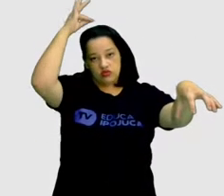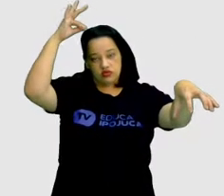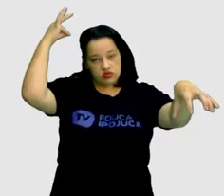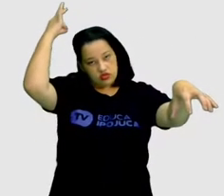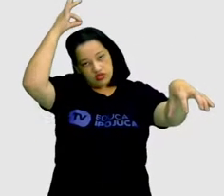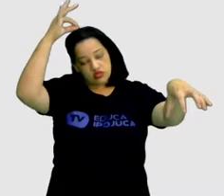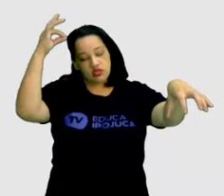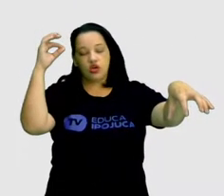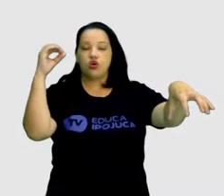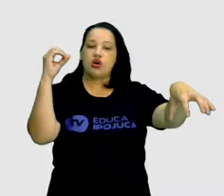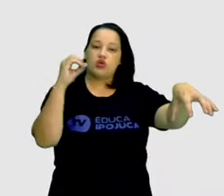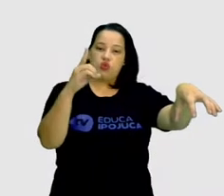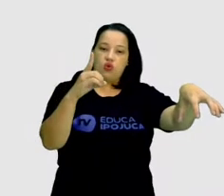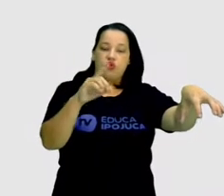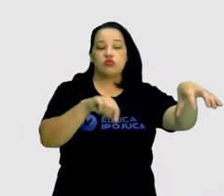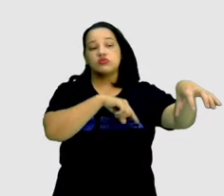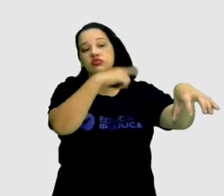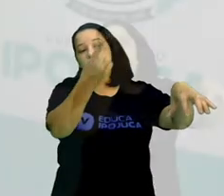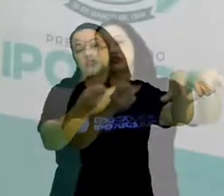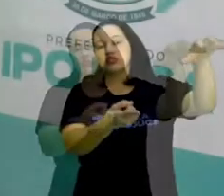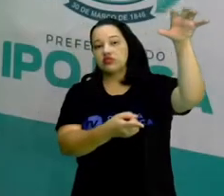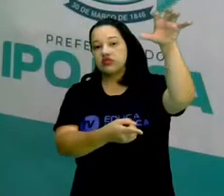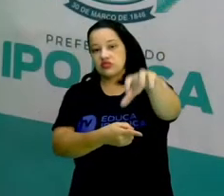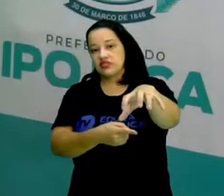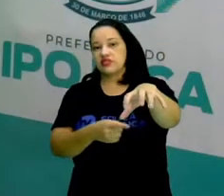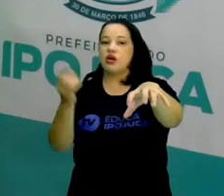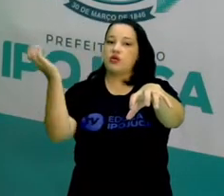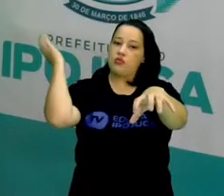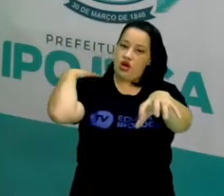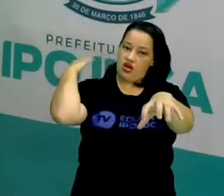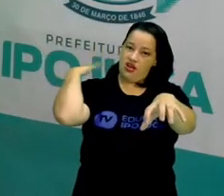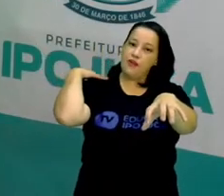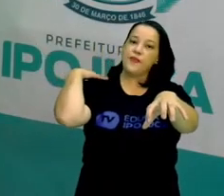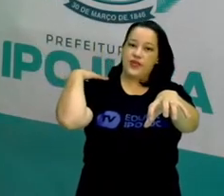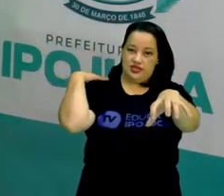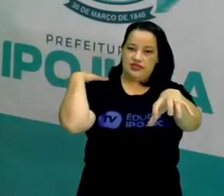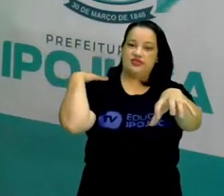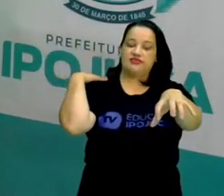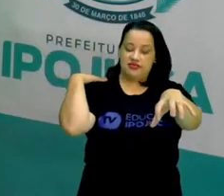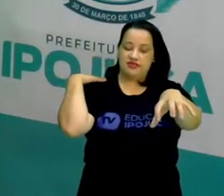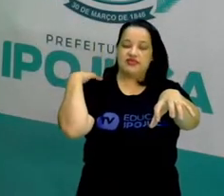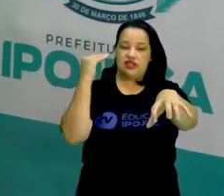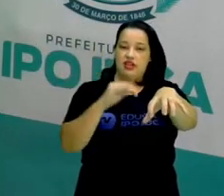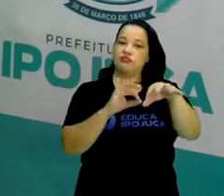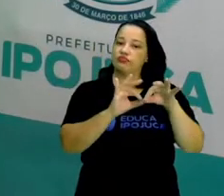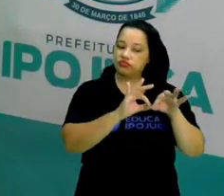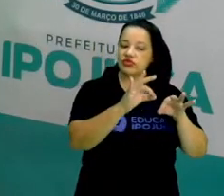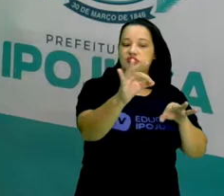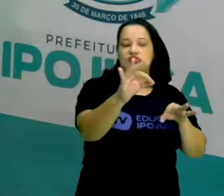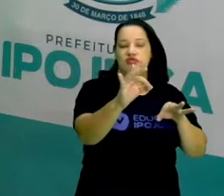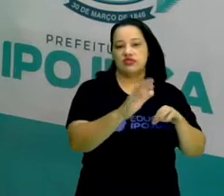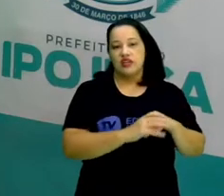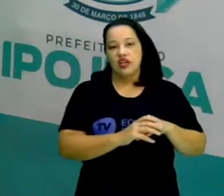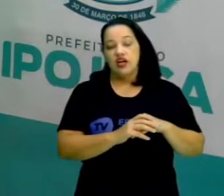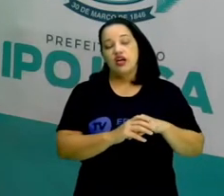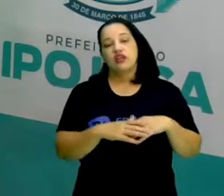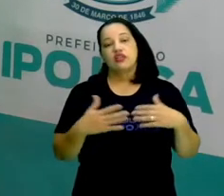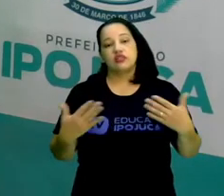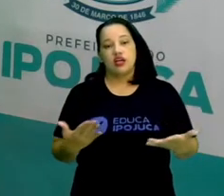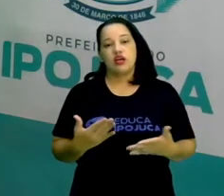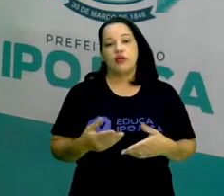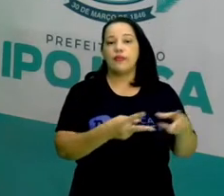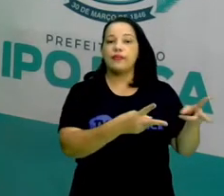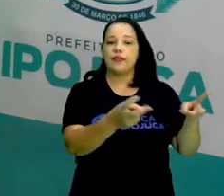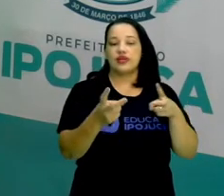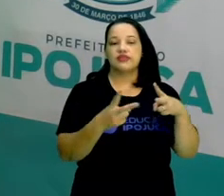pouquinho mais abaixo, Camela, porque ela fica um pouquinho mais distante de Ipojuca-sede. A importância de a gente